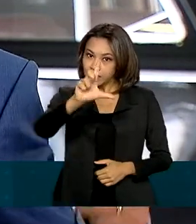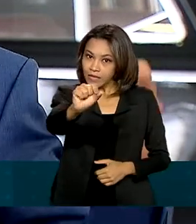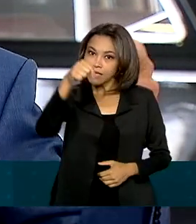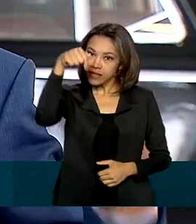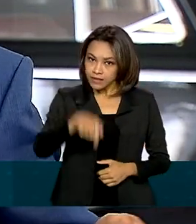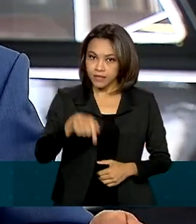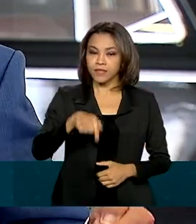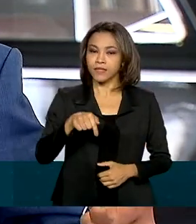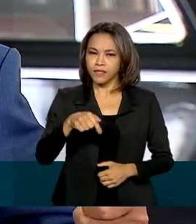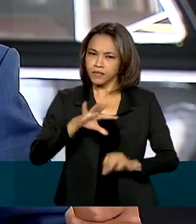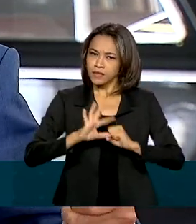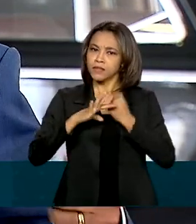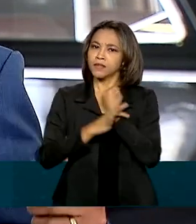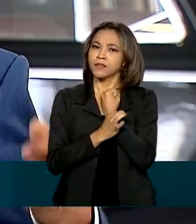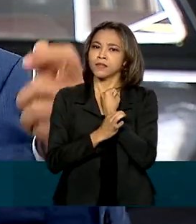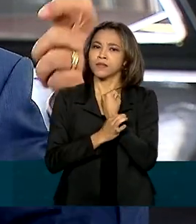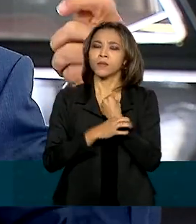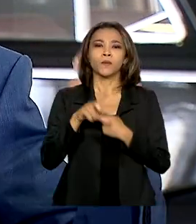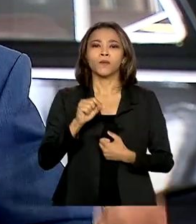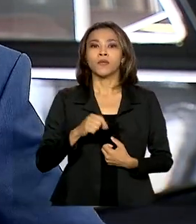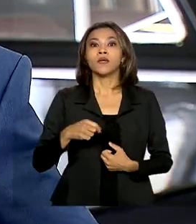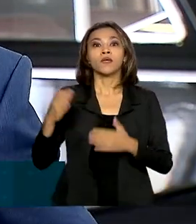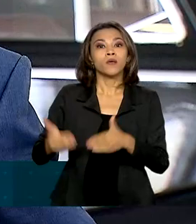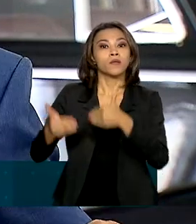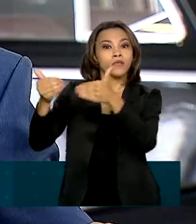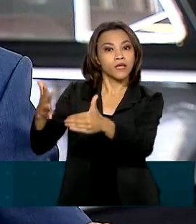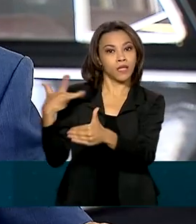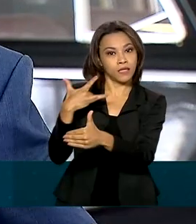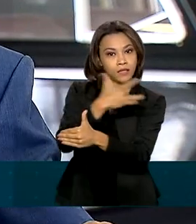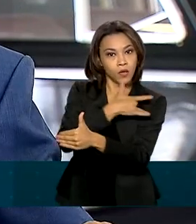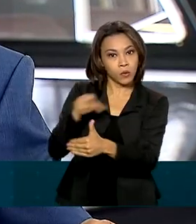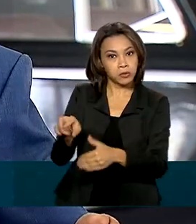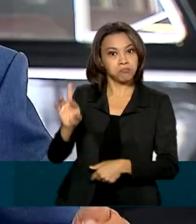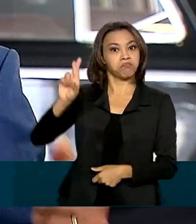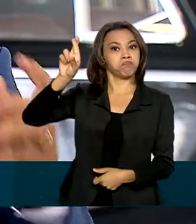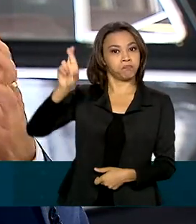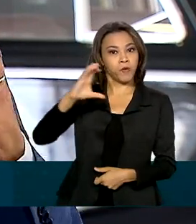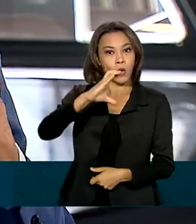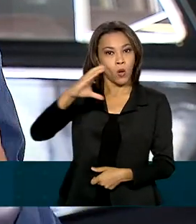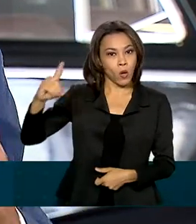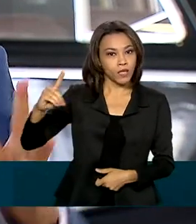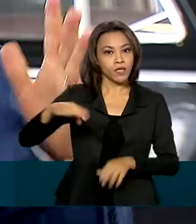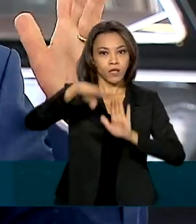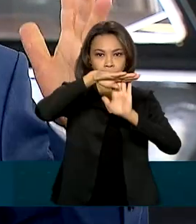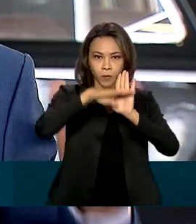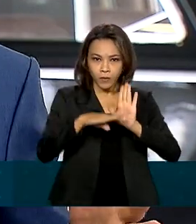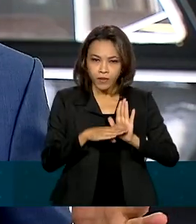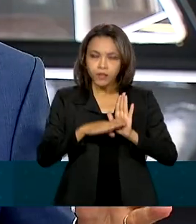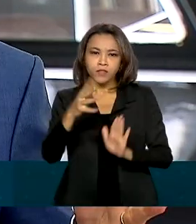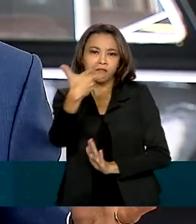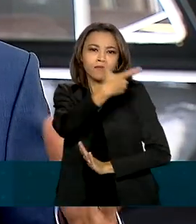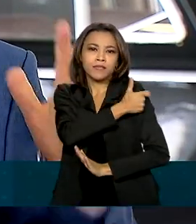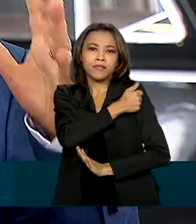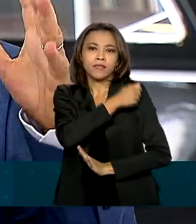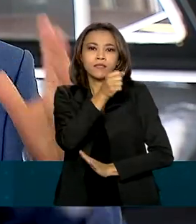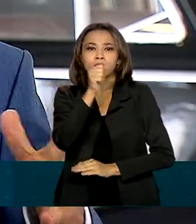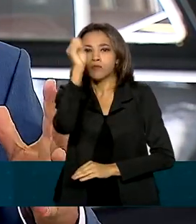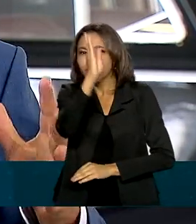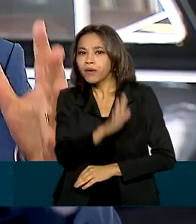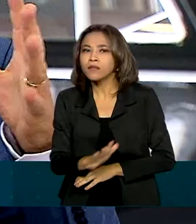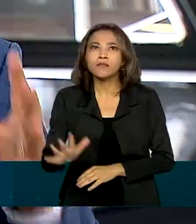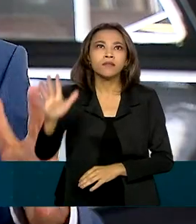de que o Ministério da Saúde coordena esse plano nacional, garante